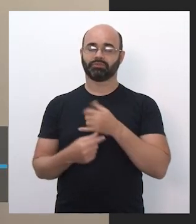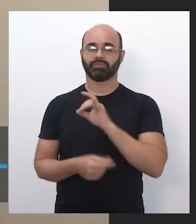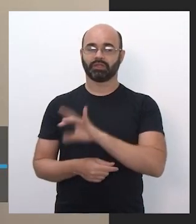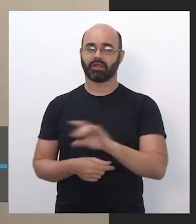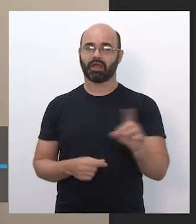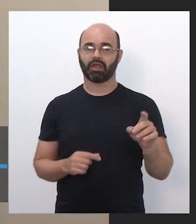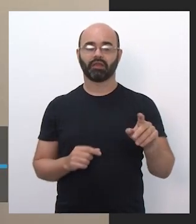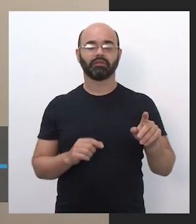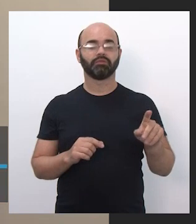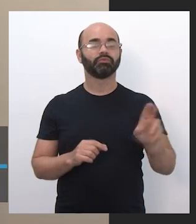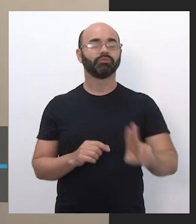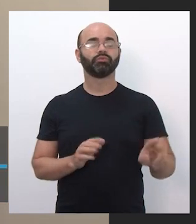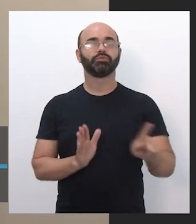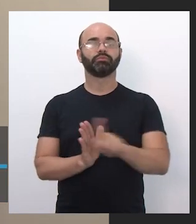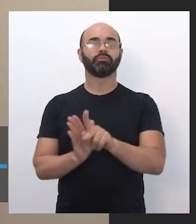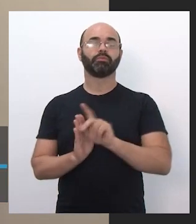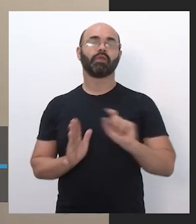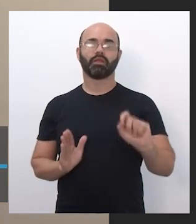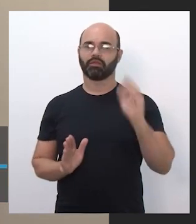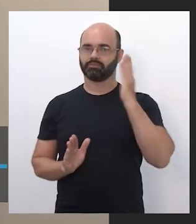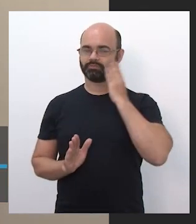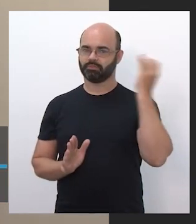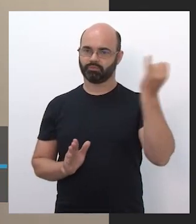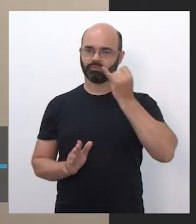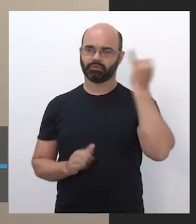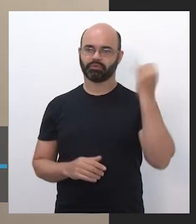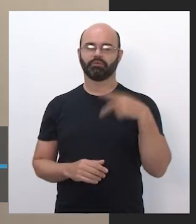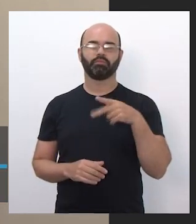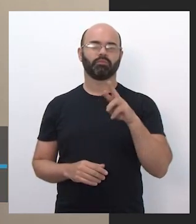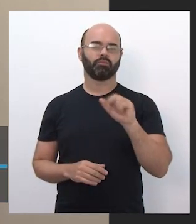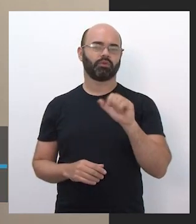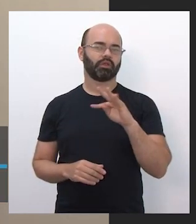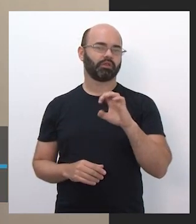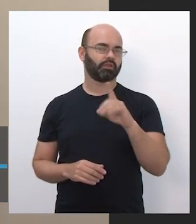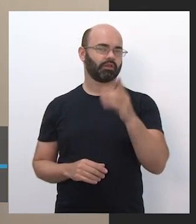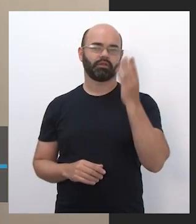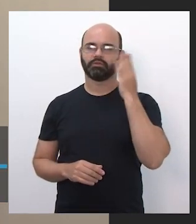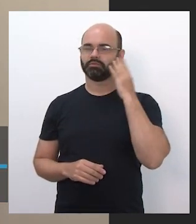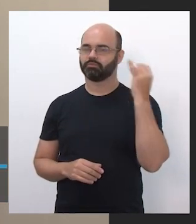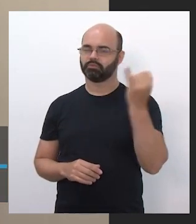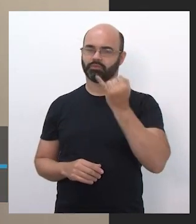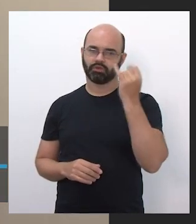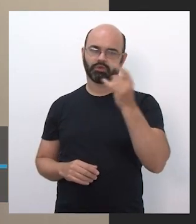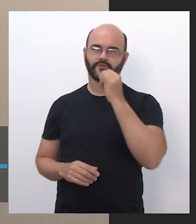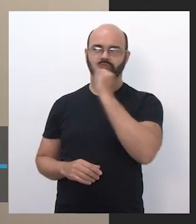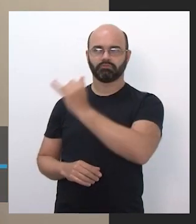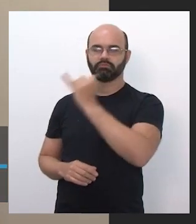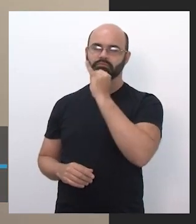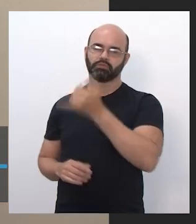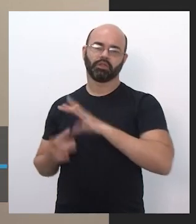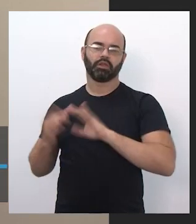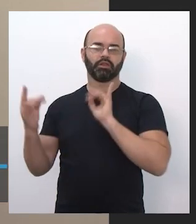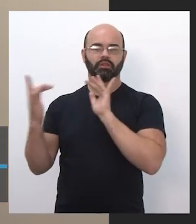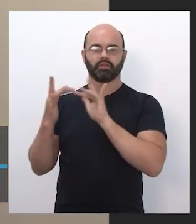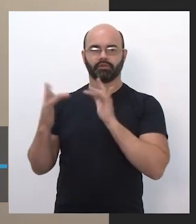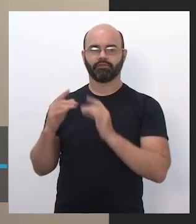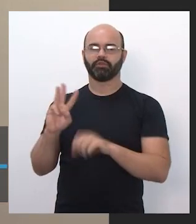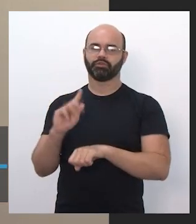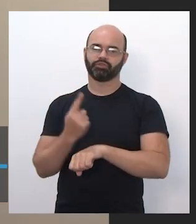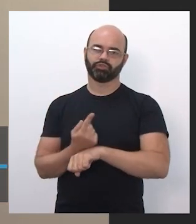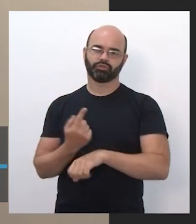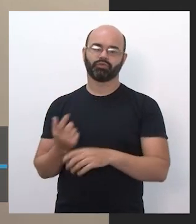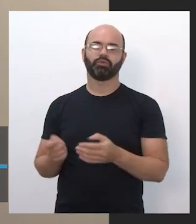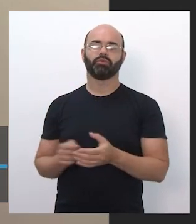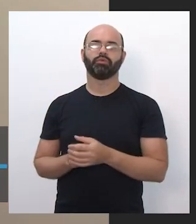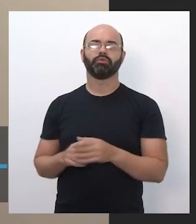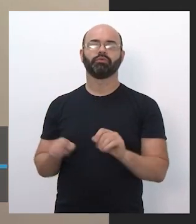qualquer dúvida nesse processo, vocês podem estar sempre falando com os Proatec, que também já estão formados nesse assunto, com o Trio Gestor e com os NITs